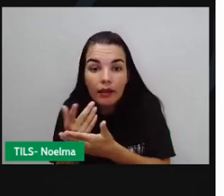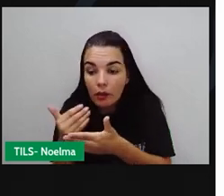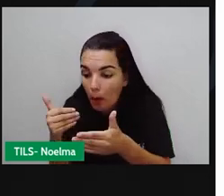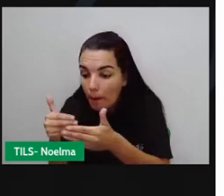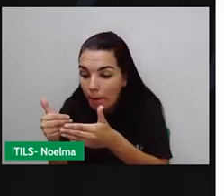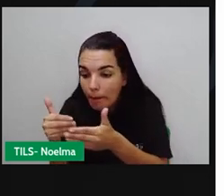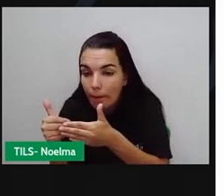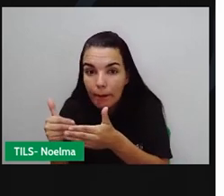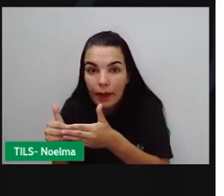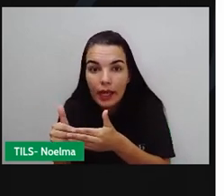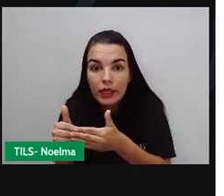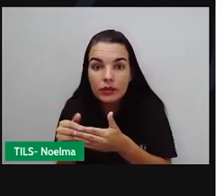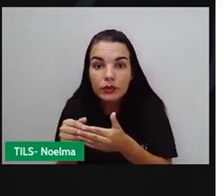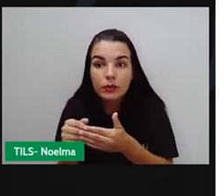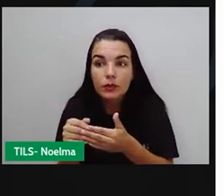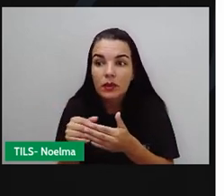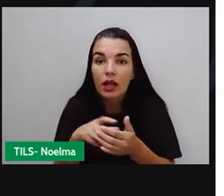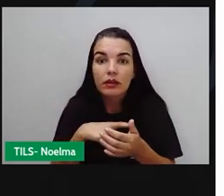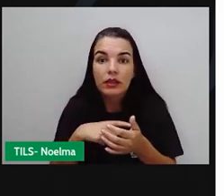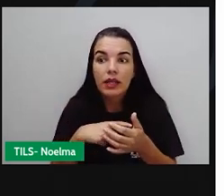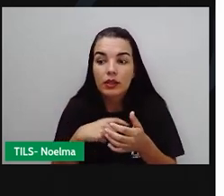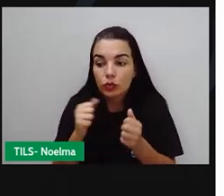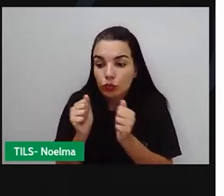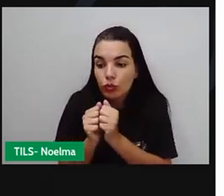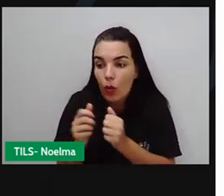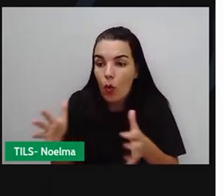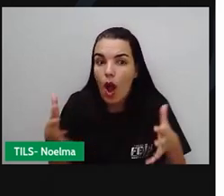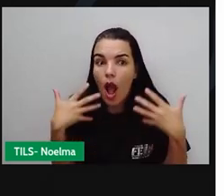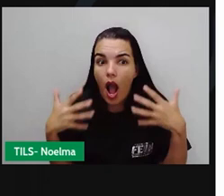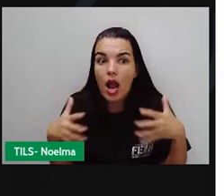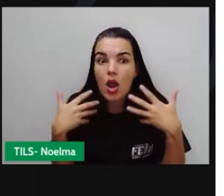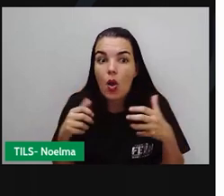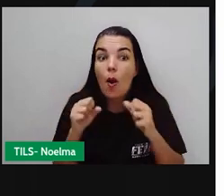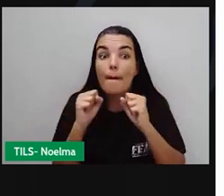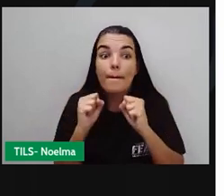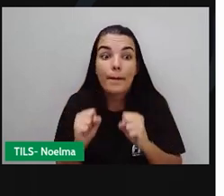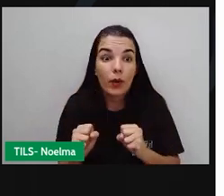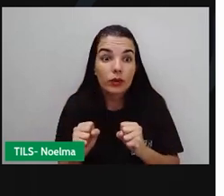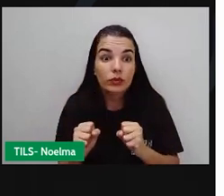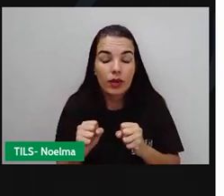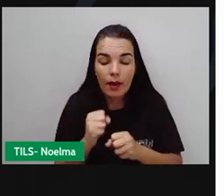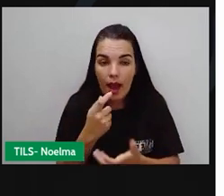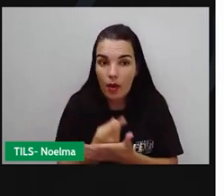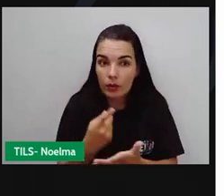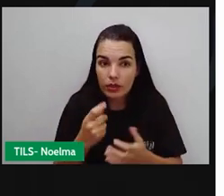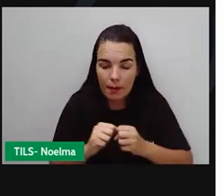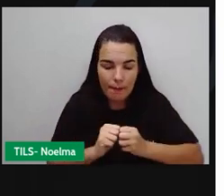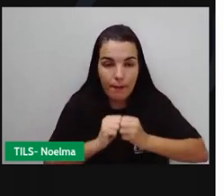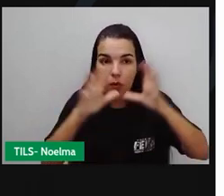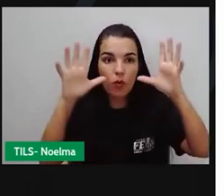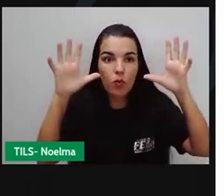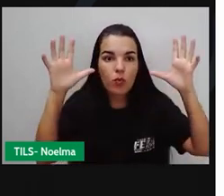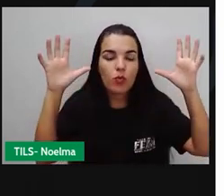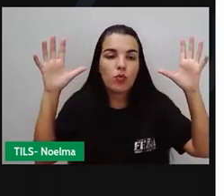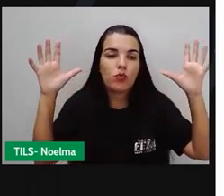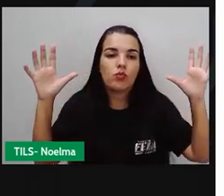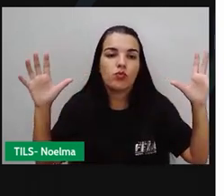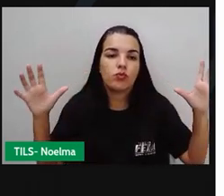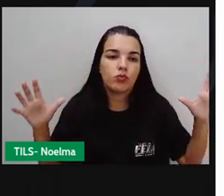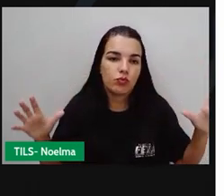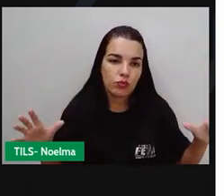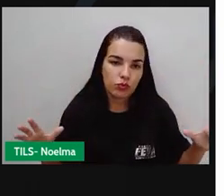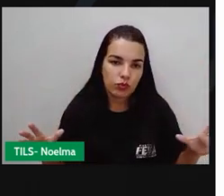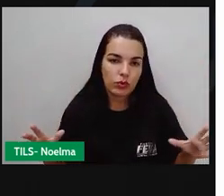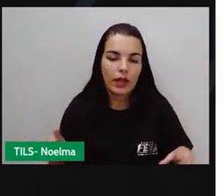algum equipamento que produza calor e ele pode ser acionado ali involuntariamente dentro da residência. Impossível e um